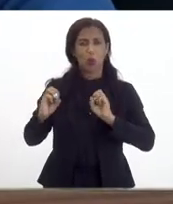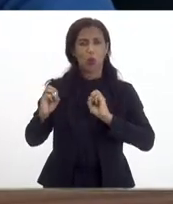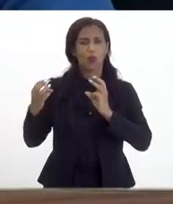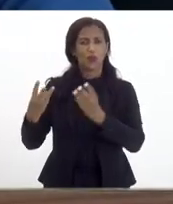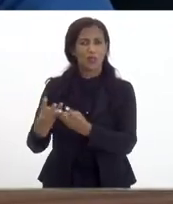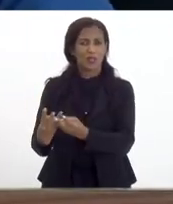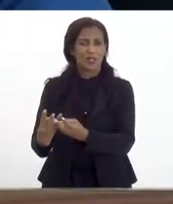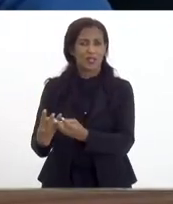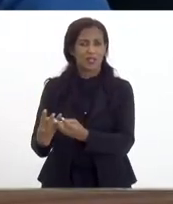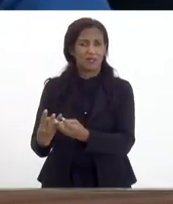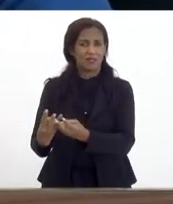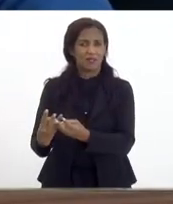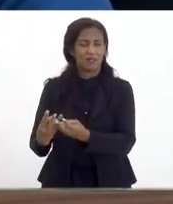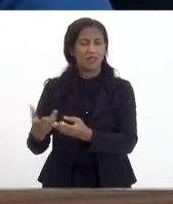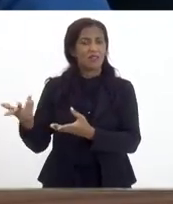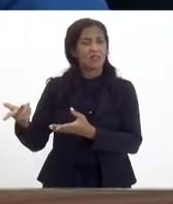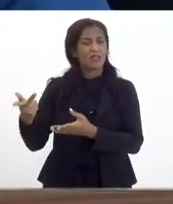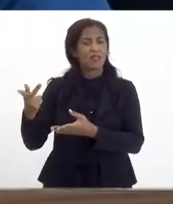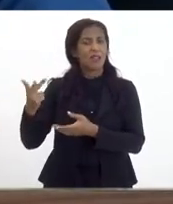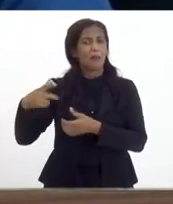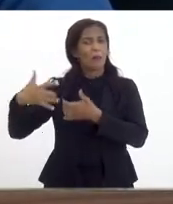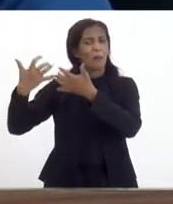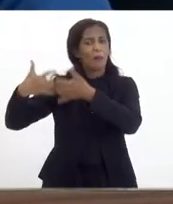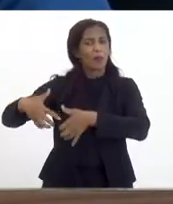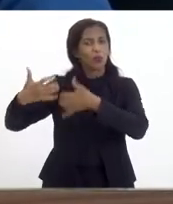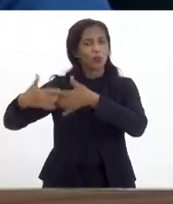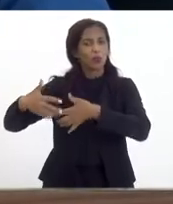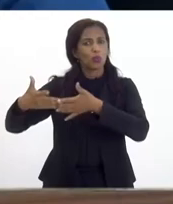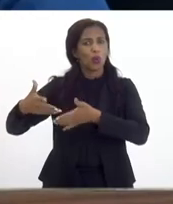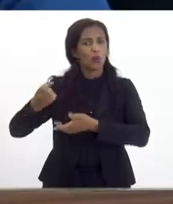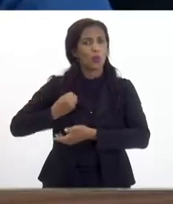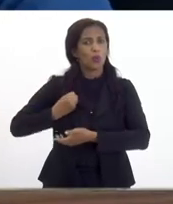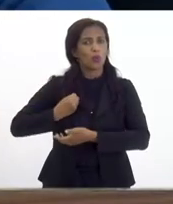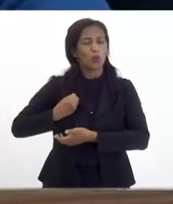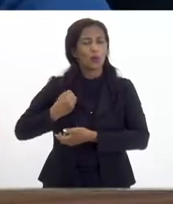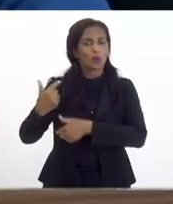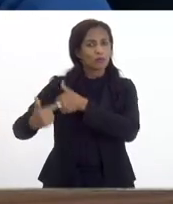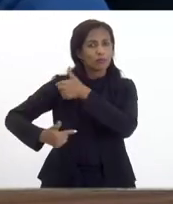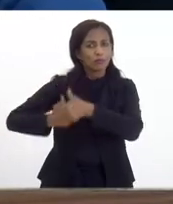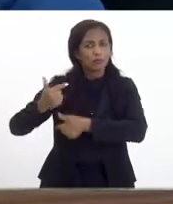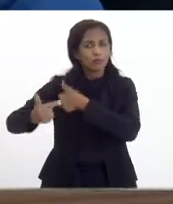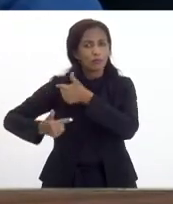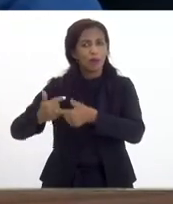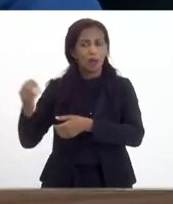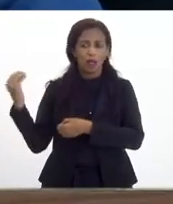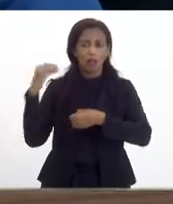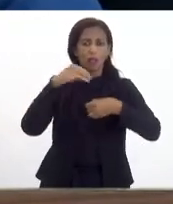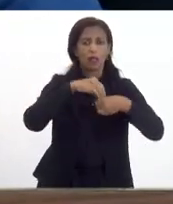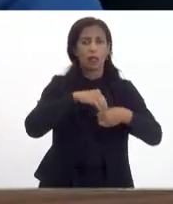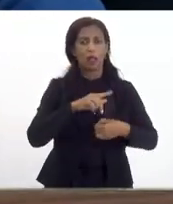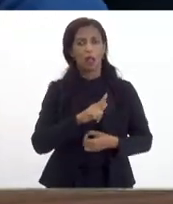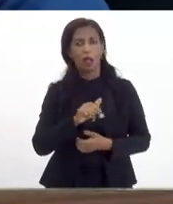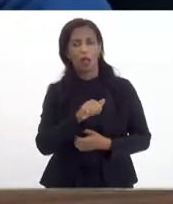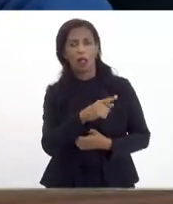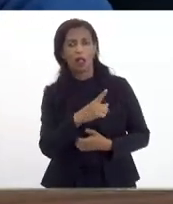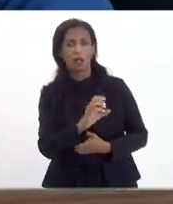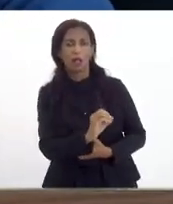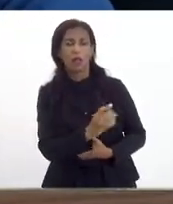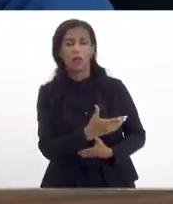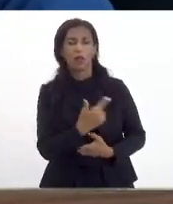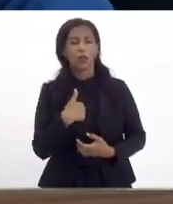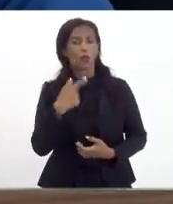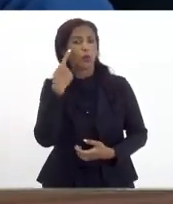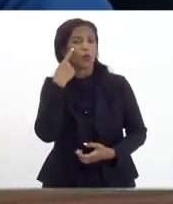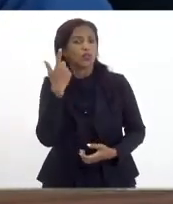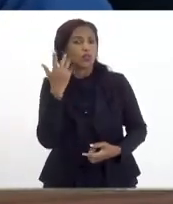é a Selma GE de Petrópolis que viabiliza inclusive um número grande de empregos ali no Galeão e o Galeão quando a